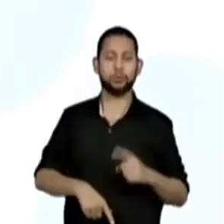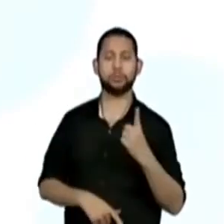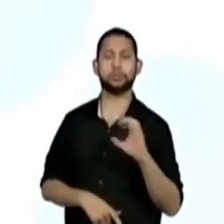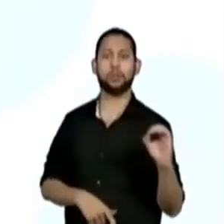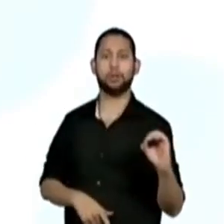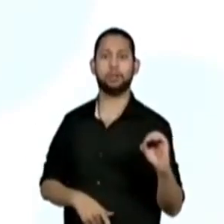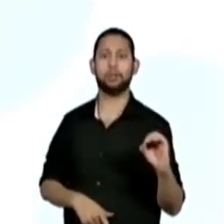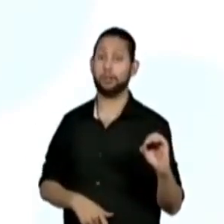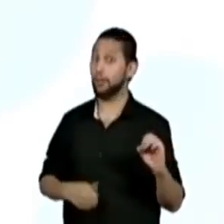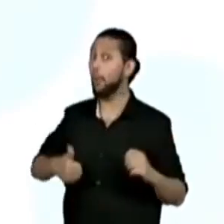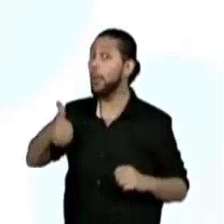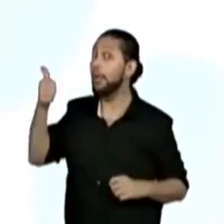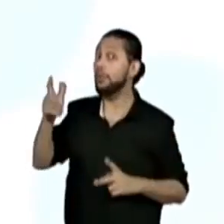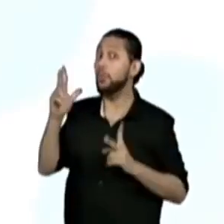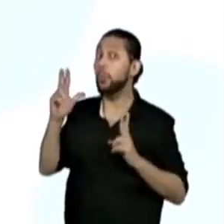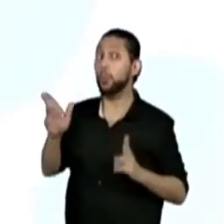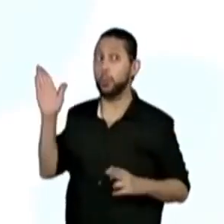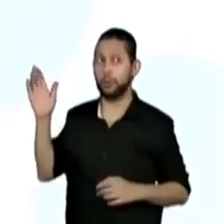Vou primeiro aqui, ó.